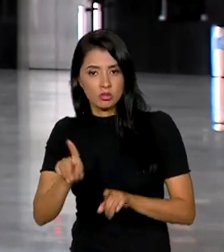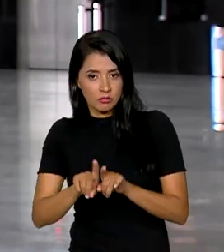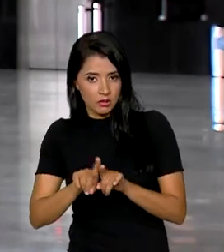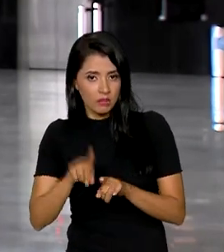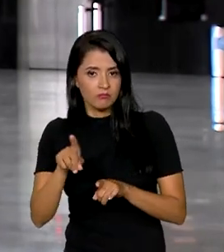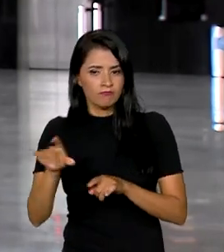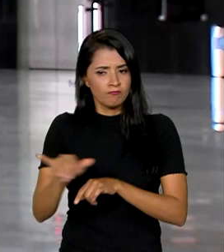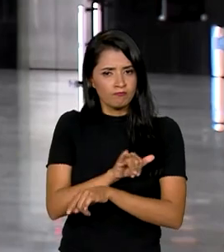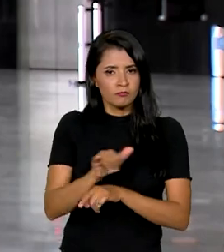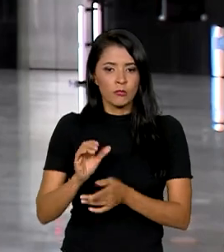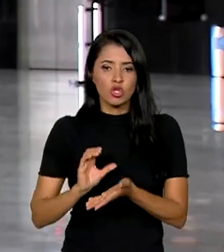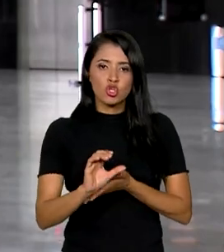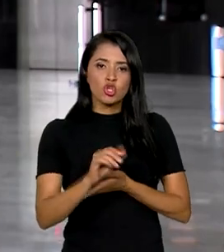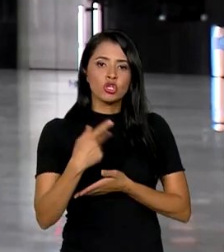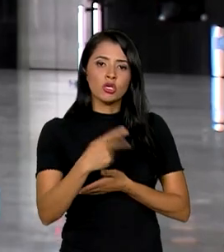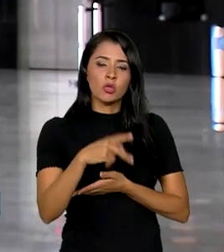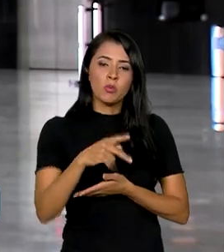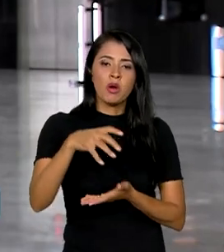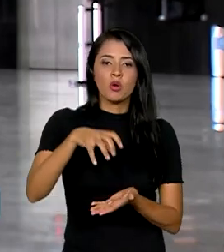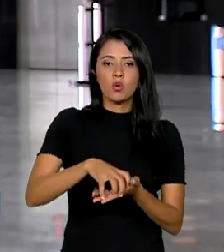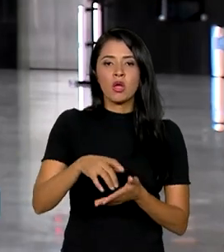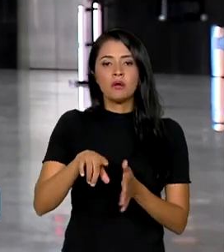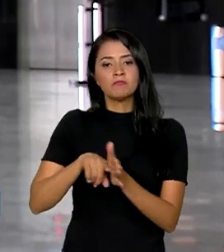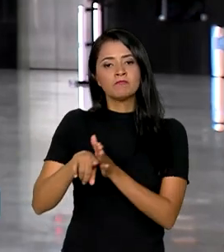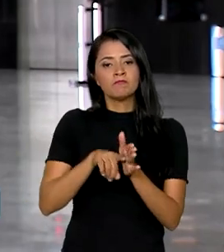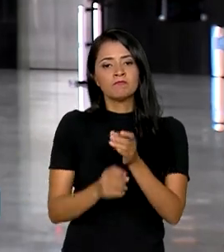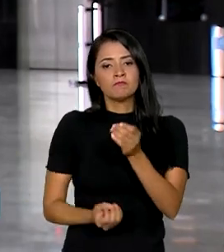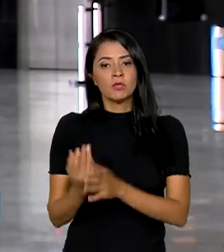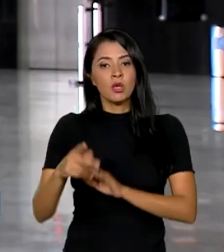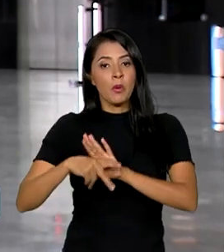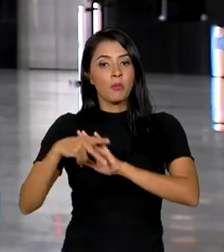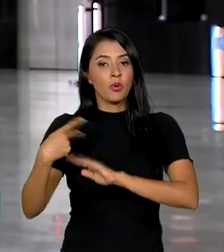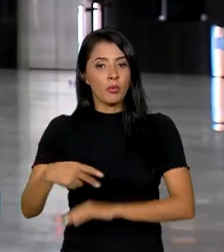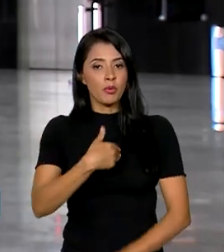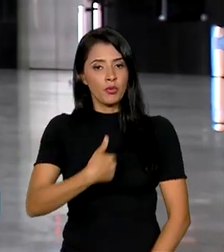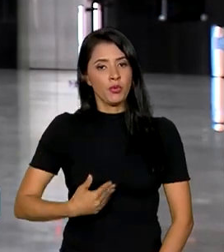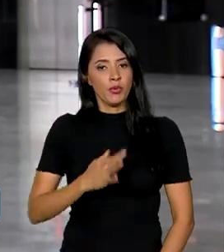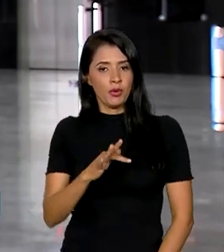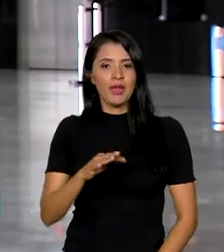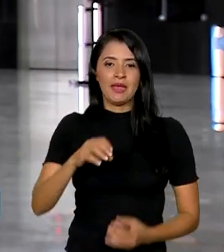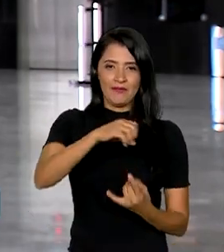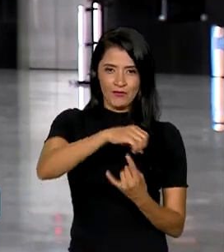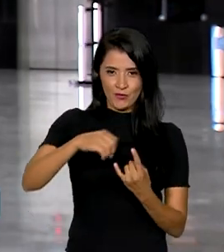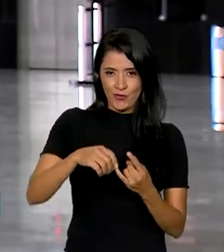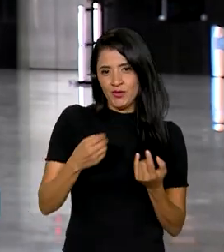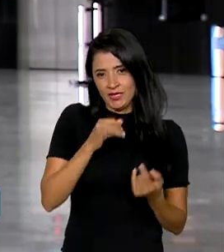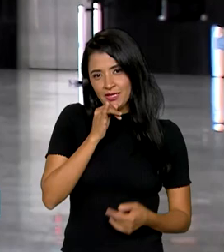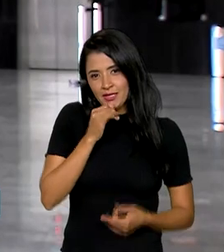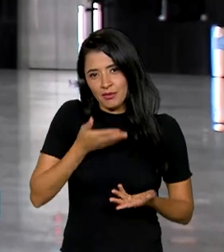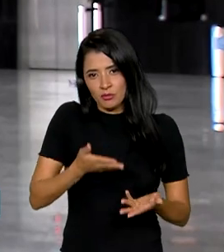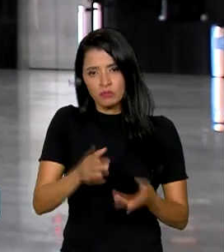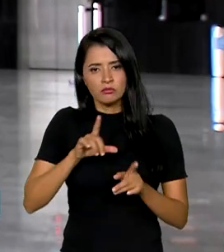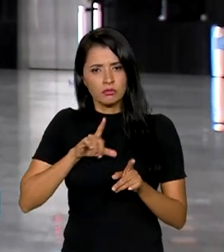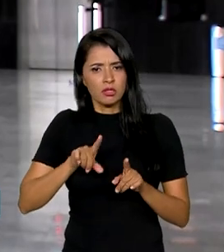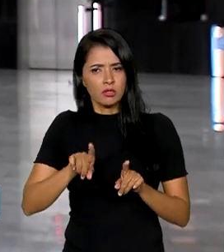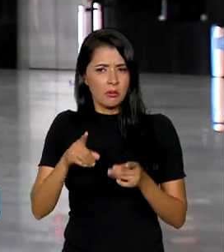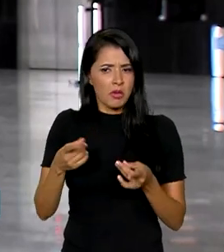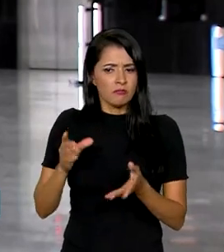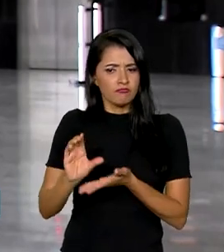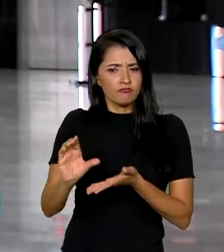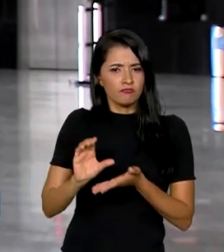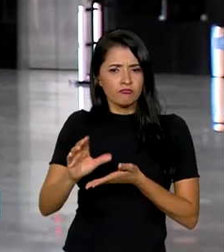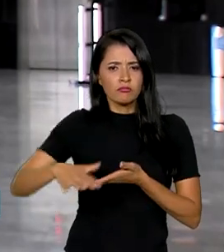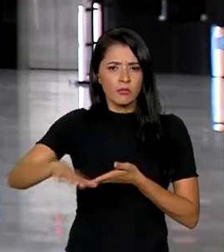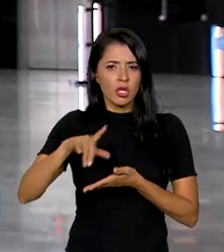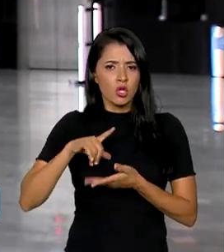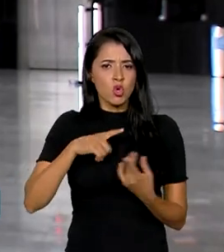destinar recursos para unidades de produção e pesquisa do governo federal, como a Fiocruz. A iniciativa também prevê o investimento